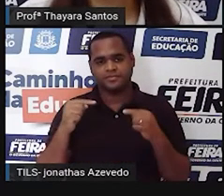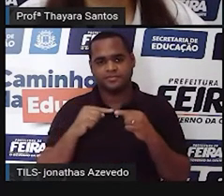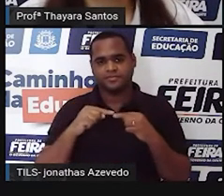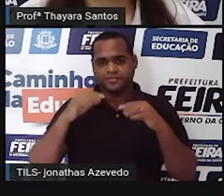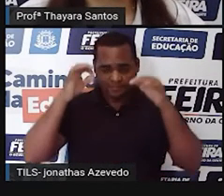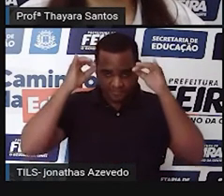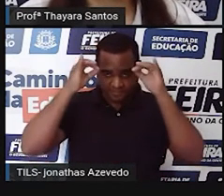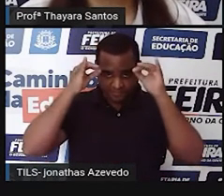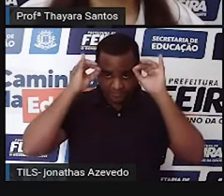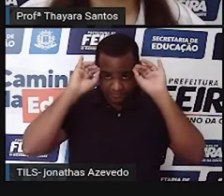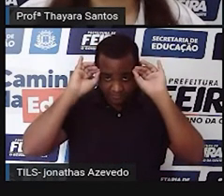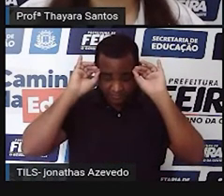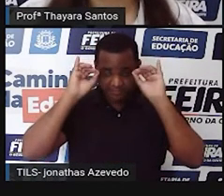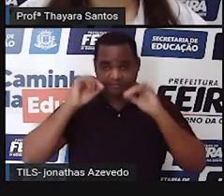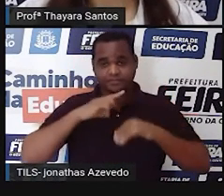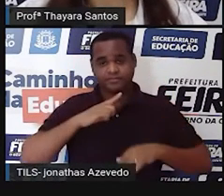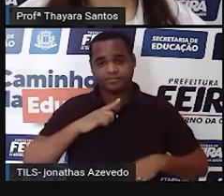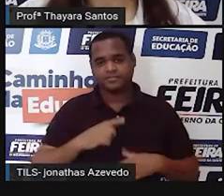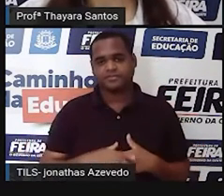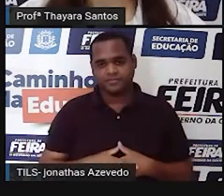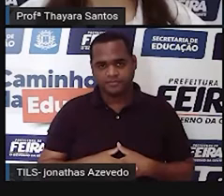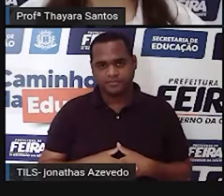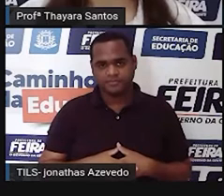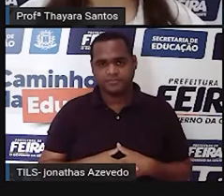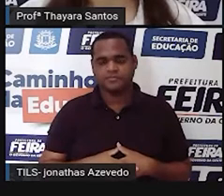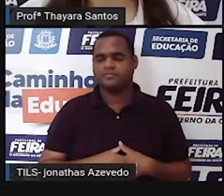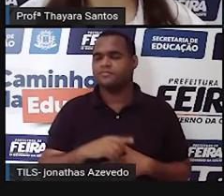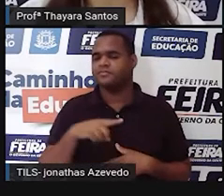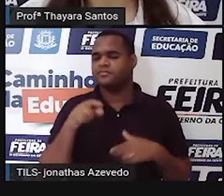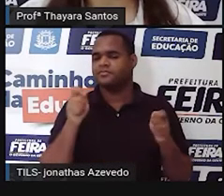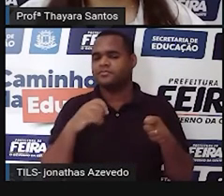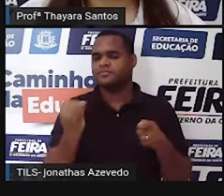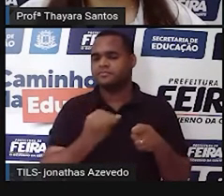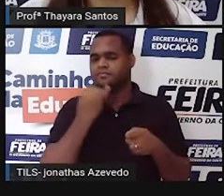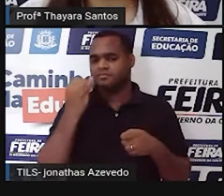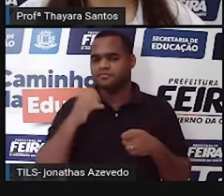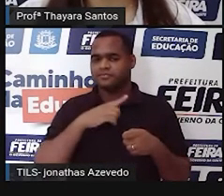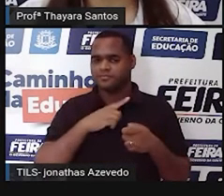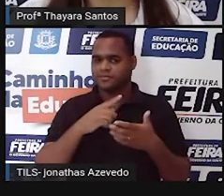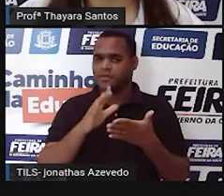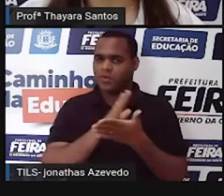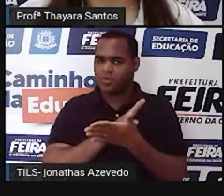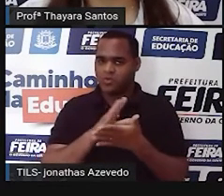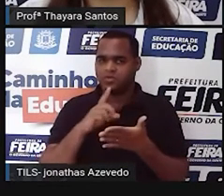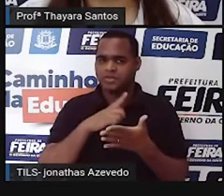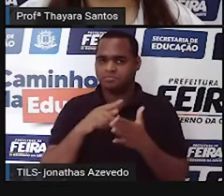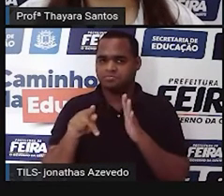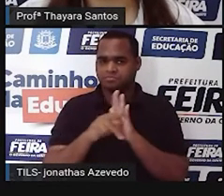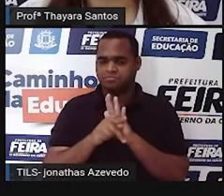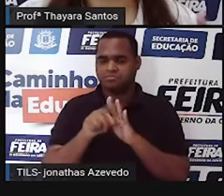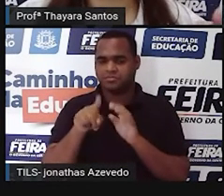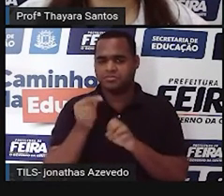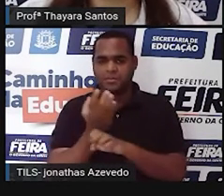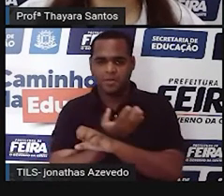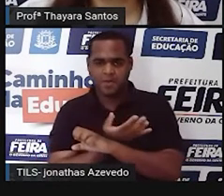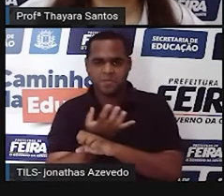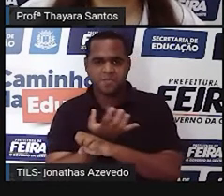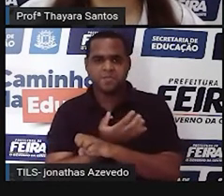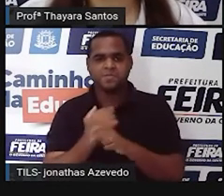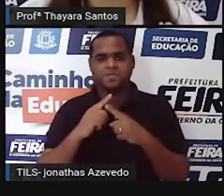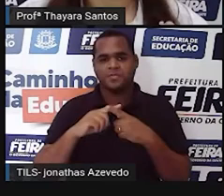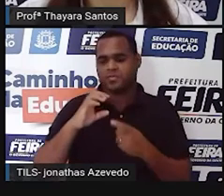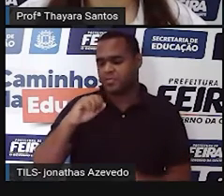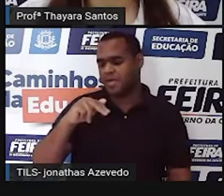área de pastagem de gado. E a gente pode destacar algumas espécies que são mais características do Pampa, como o capim